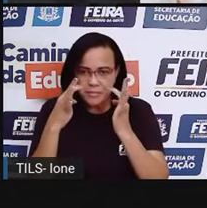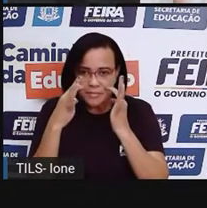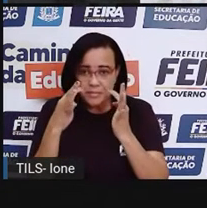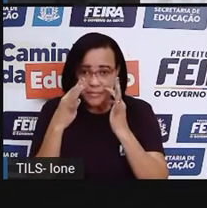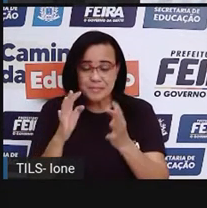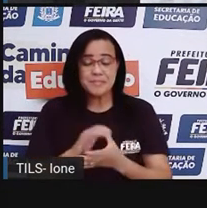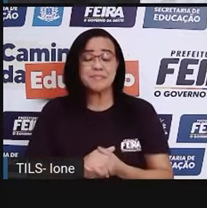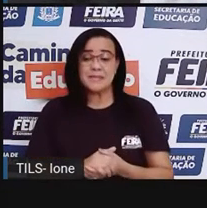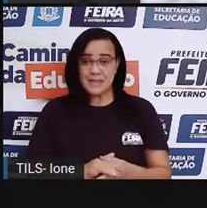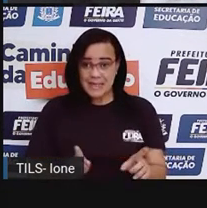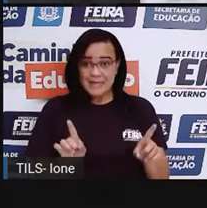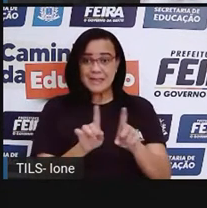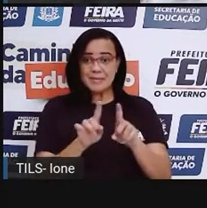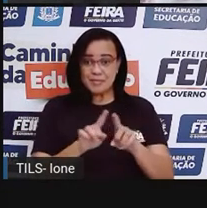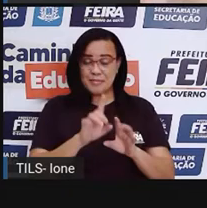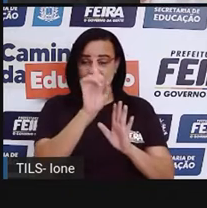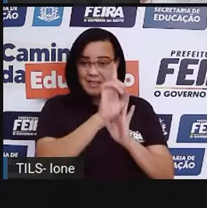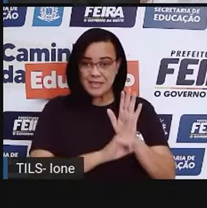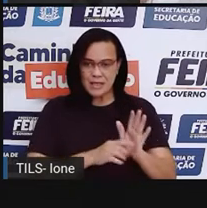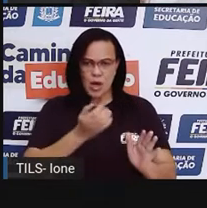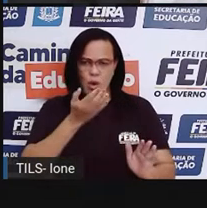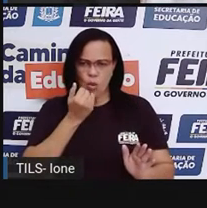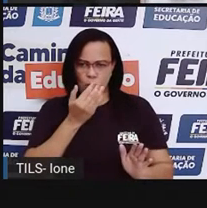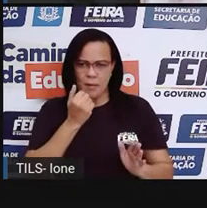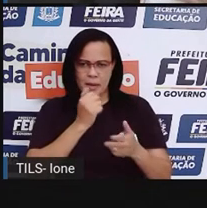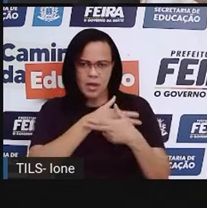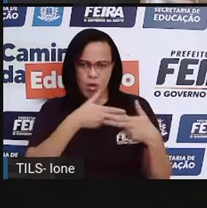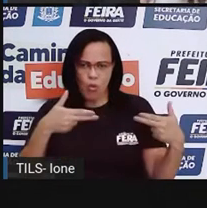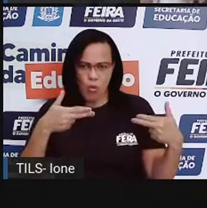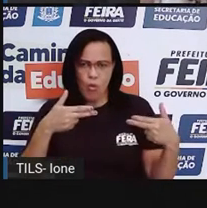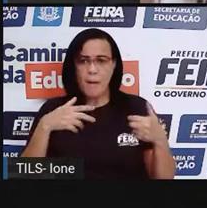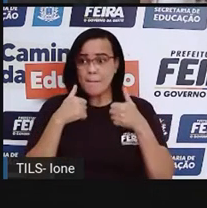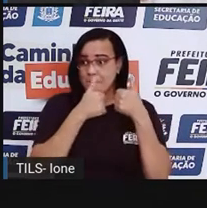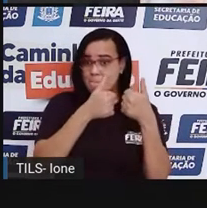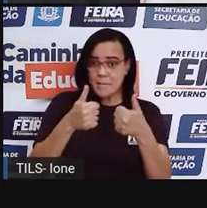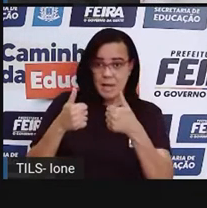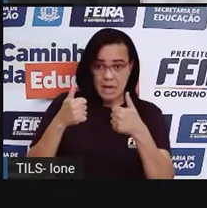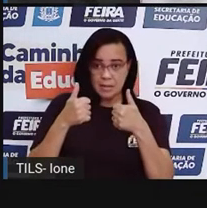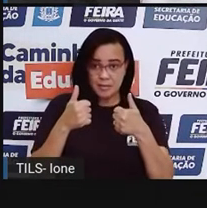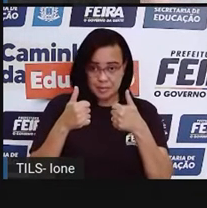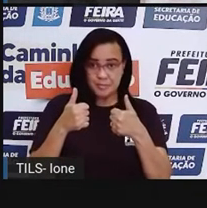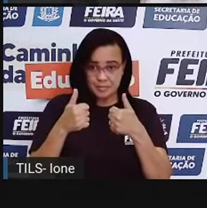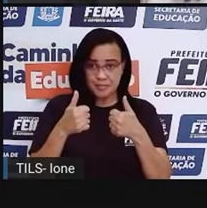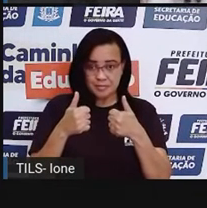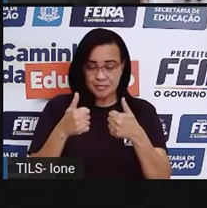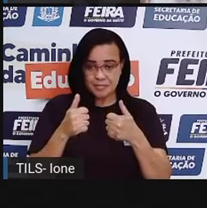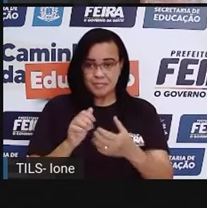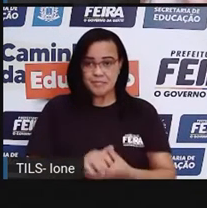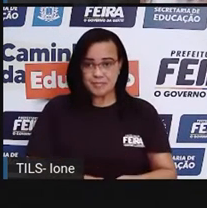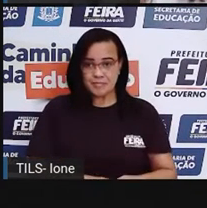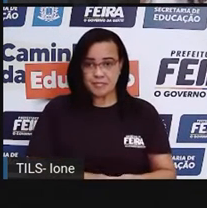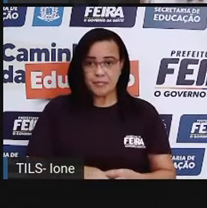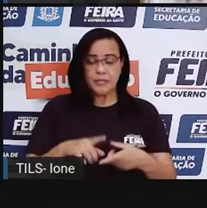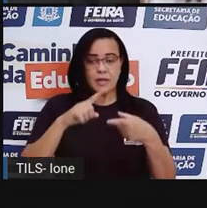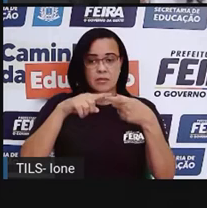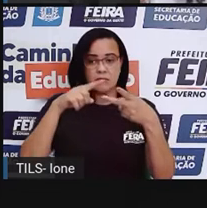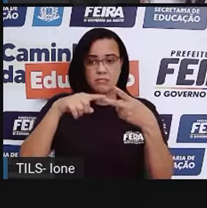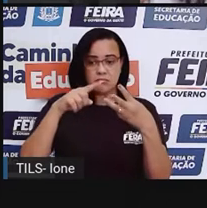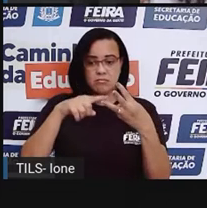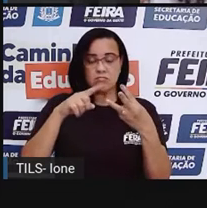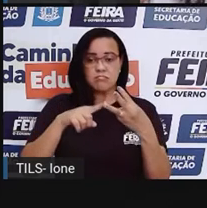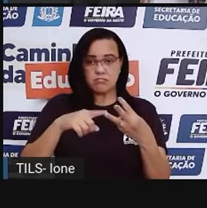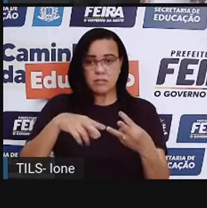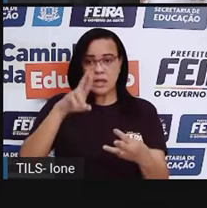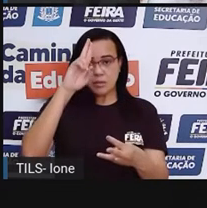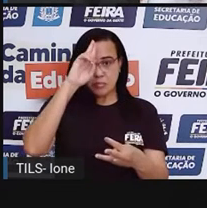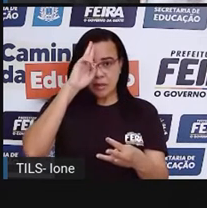à alimentação, né? Então, a criança tem direito a comer, se alimentar bem, ter direito às três refeições mínimas, né? Durante